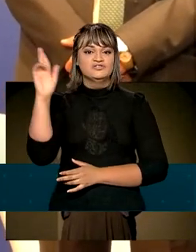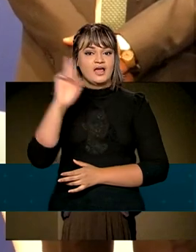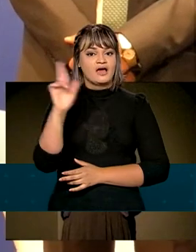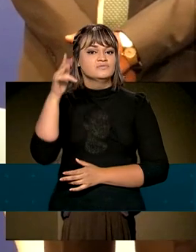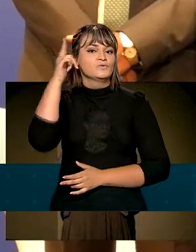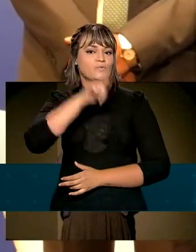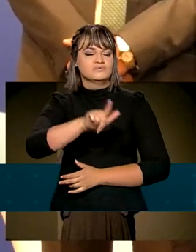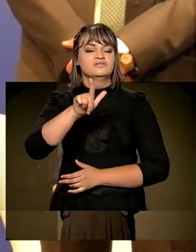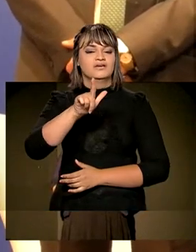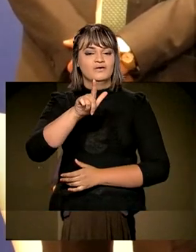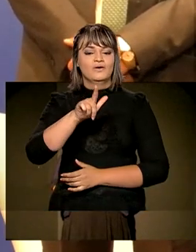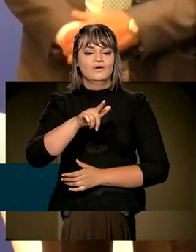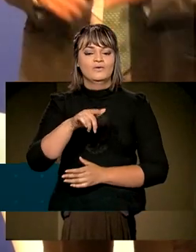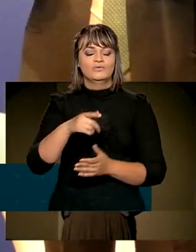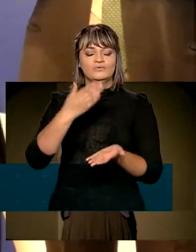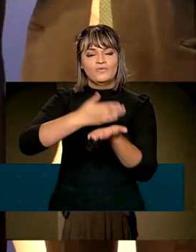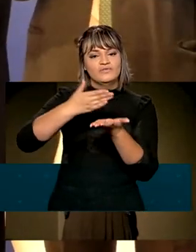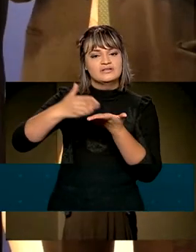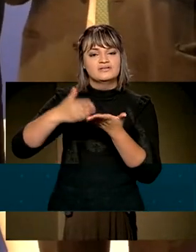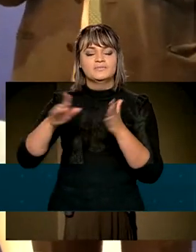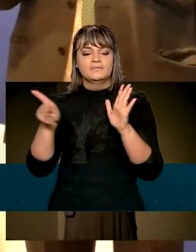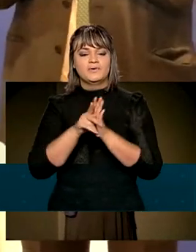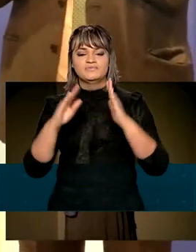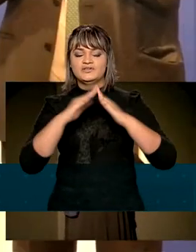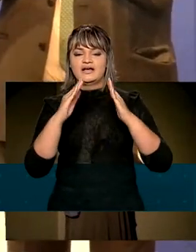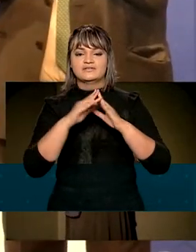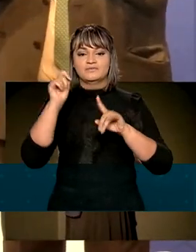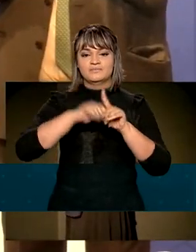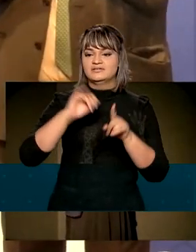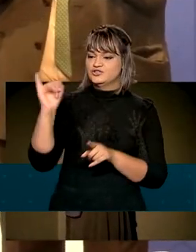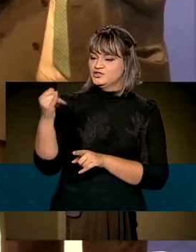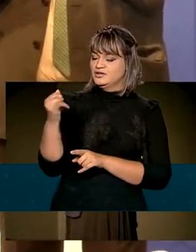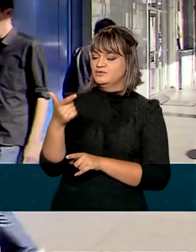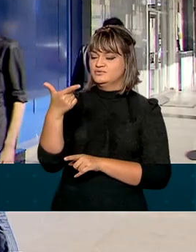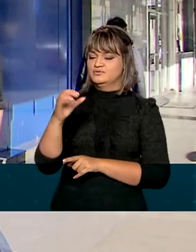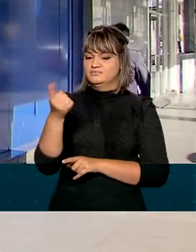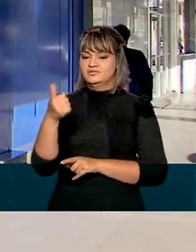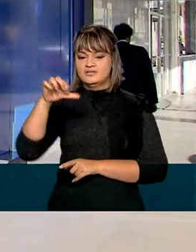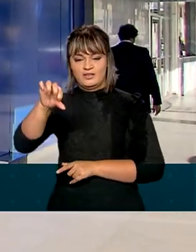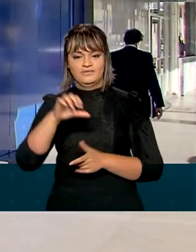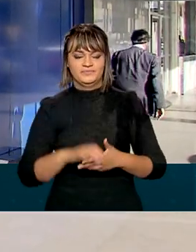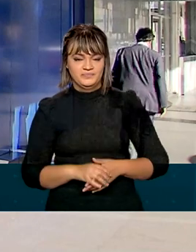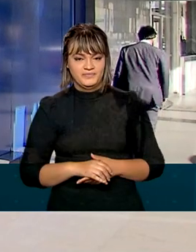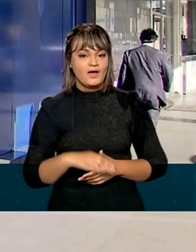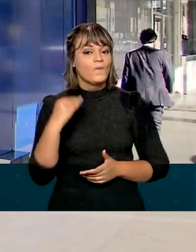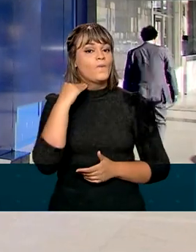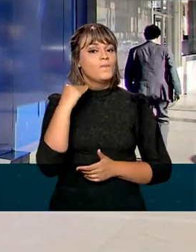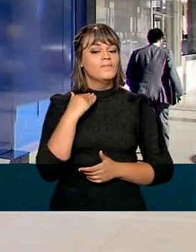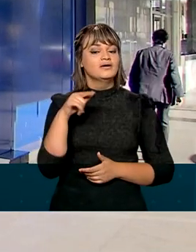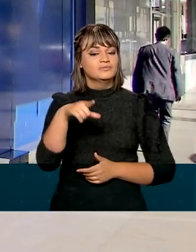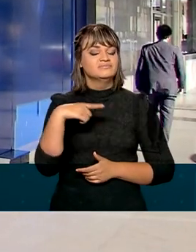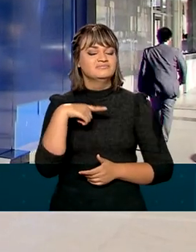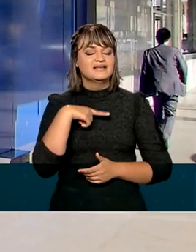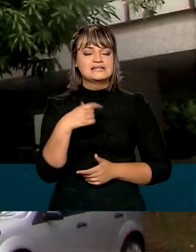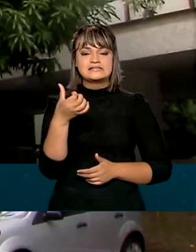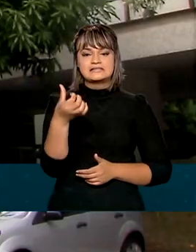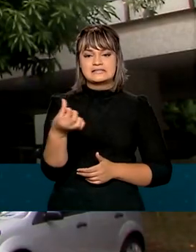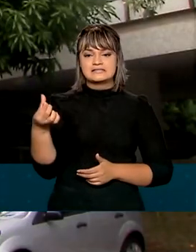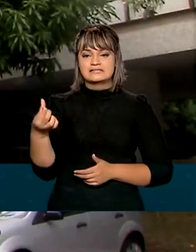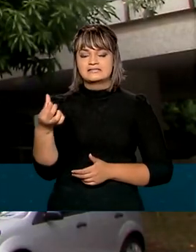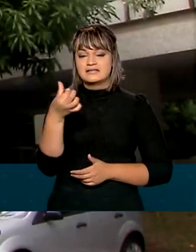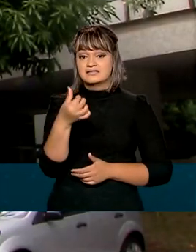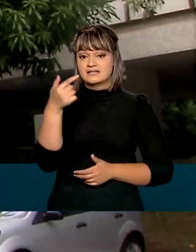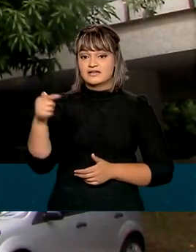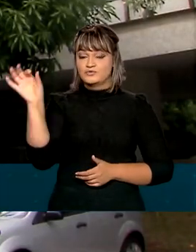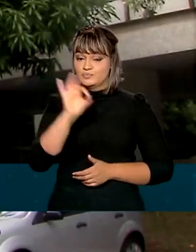contratados em financiamento habitacional desde janeiro de 2019. O Banco Público tem 67% de